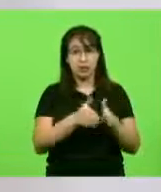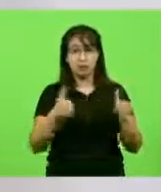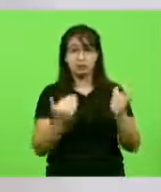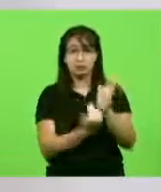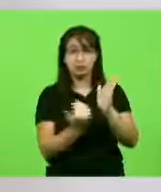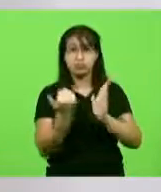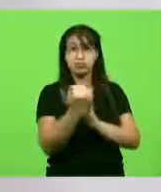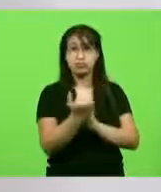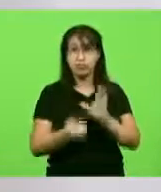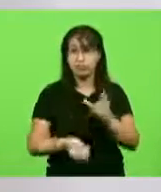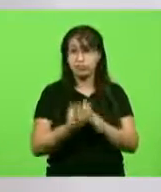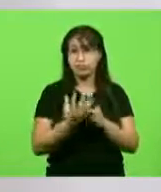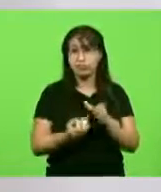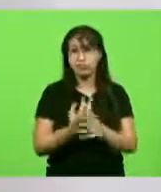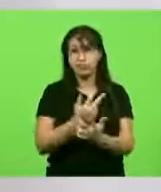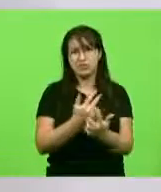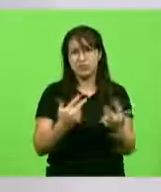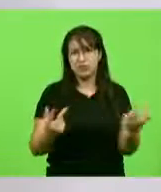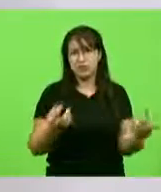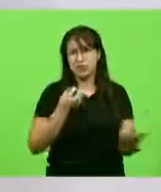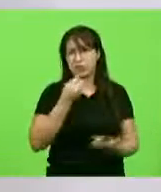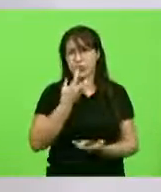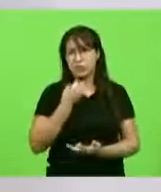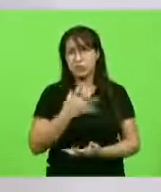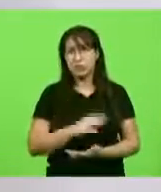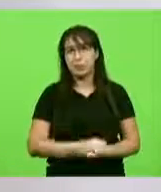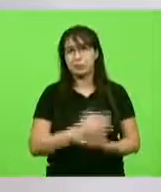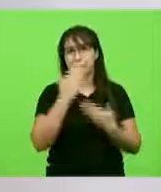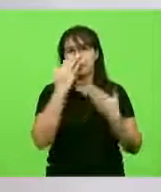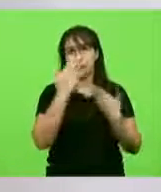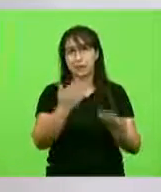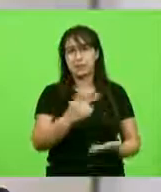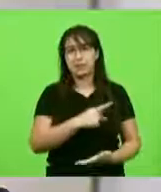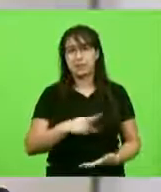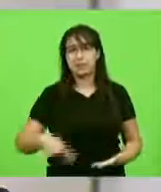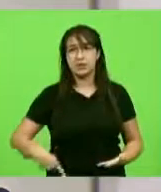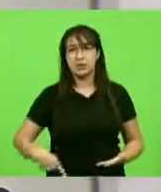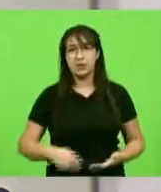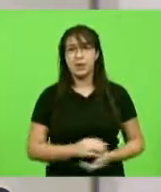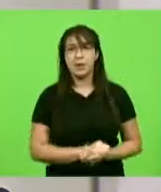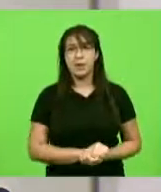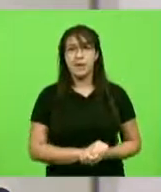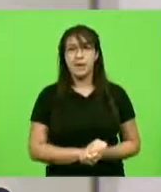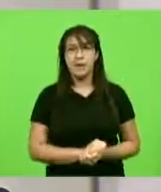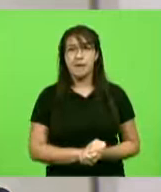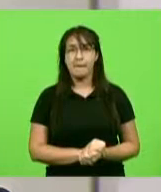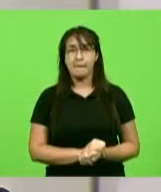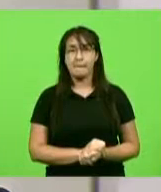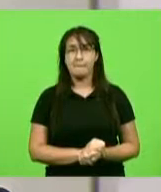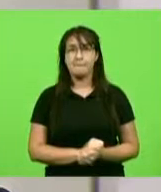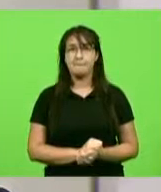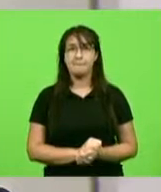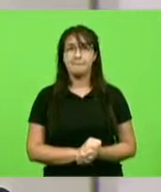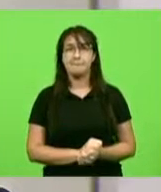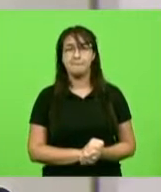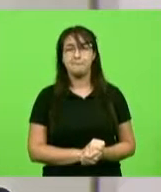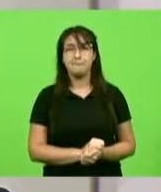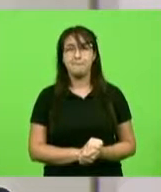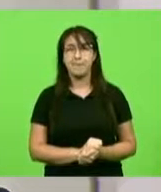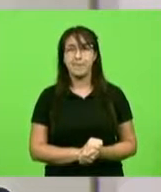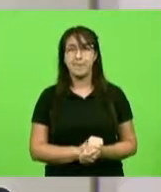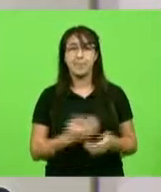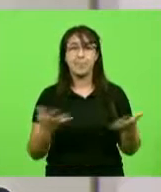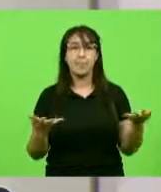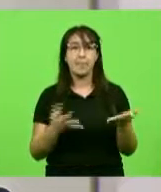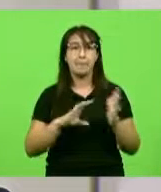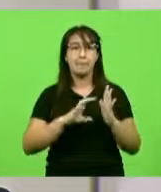produzindo seus bons exemplos. Muito obrigado, senhor presidente. Obrigado, deputado Milton Robs. Próximo